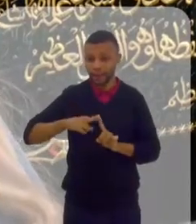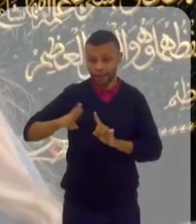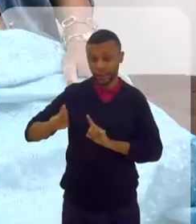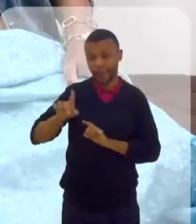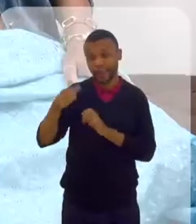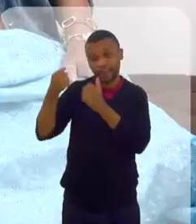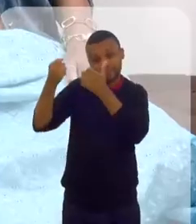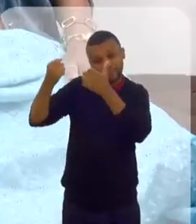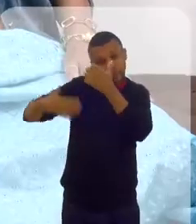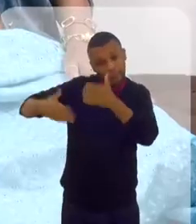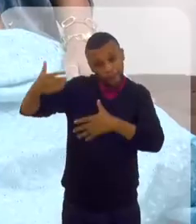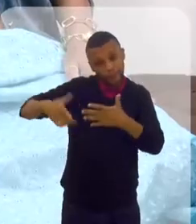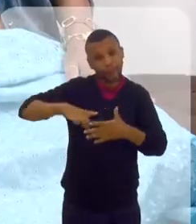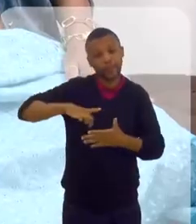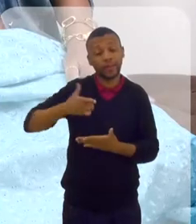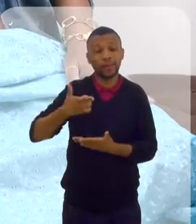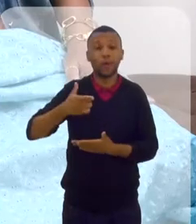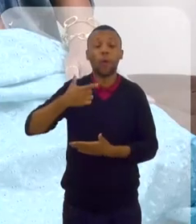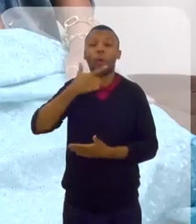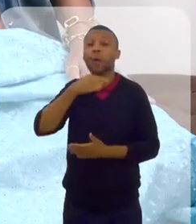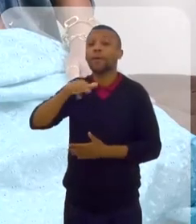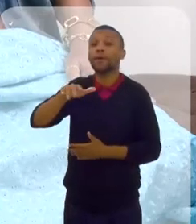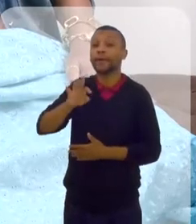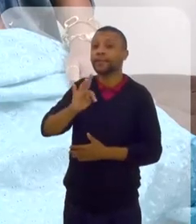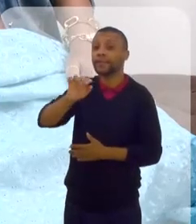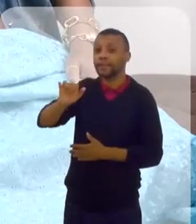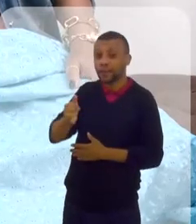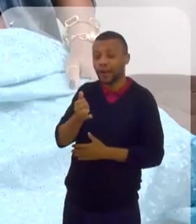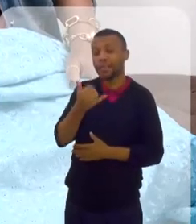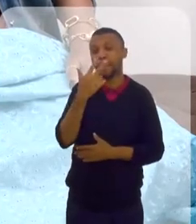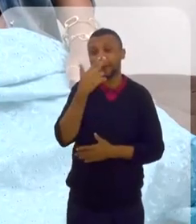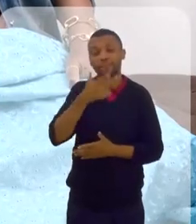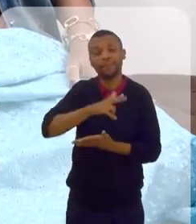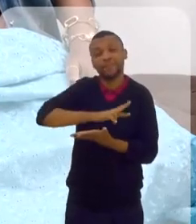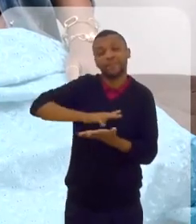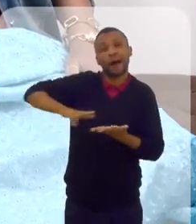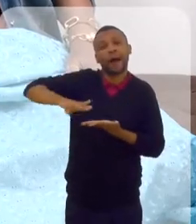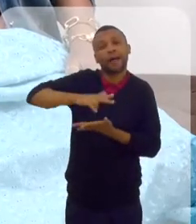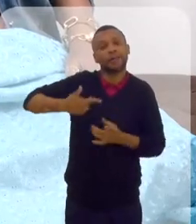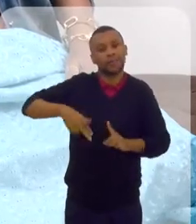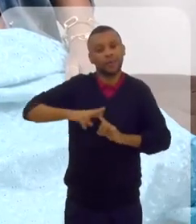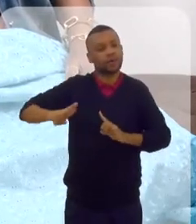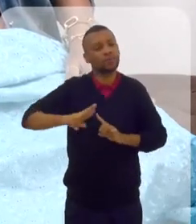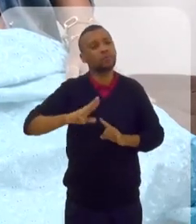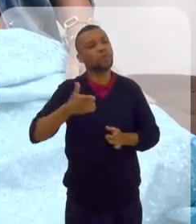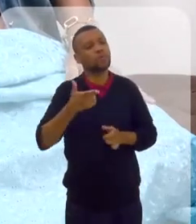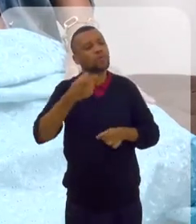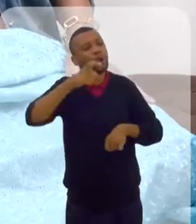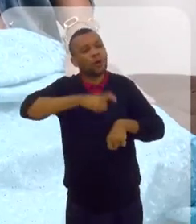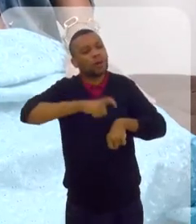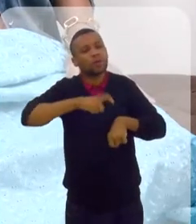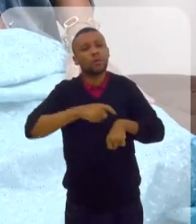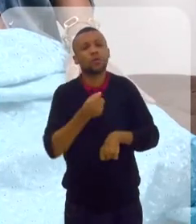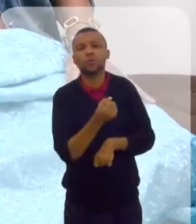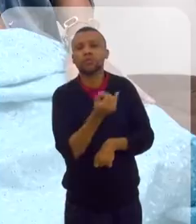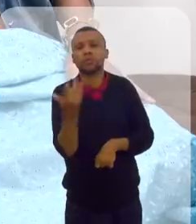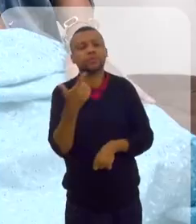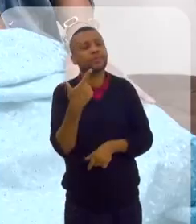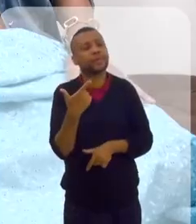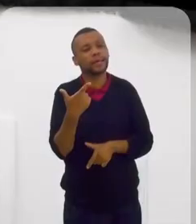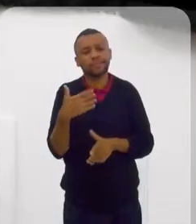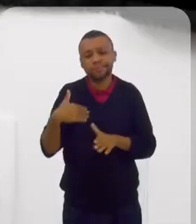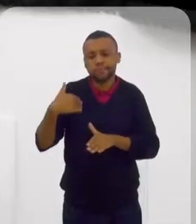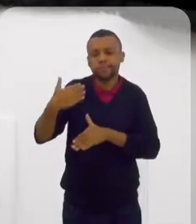uma espo, né? Porque eu tenho irmão que é testemunho de Jeová. Então, assim, você vê que é uma espo religião dentro de casa. Quanto tempo você levou para se converter? Eu